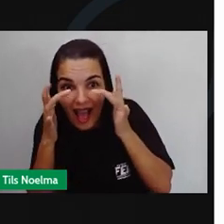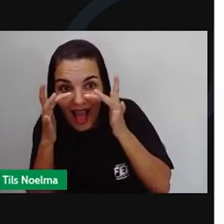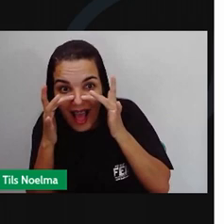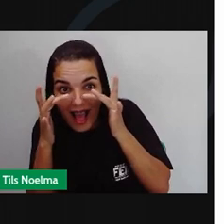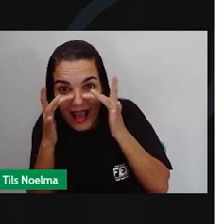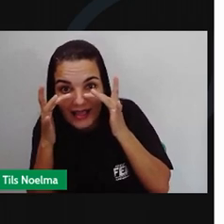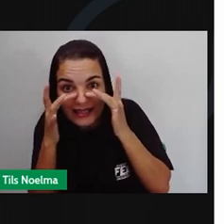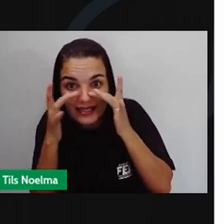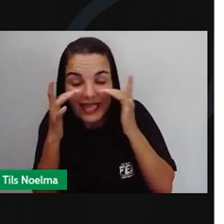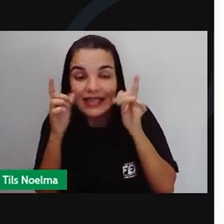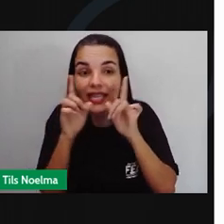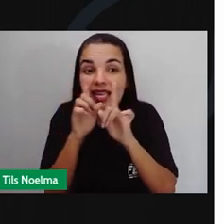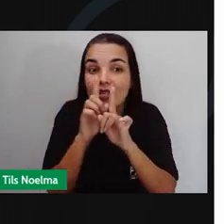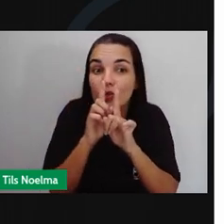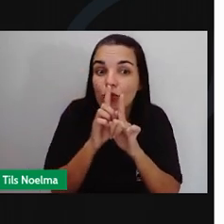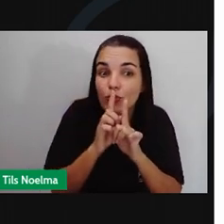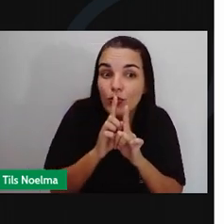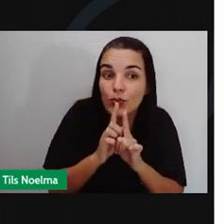atenção